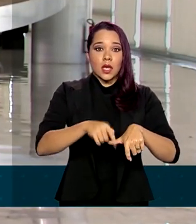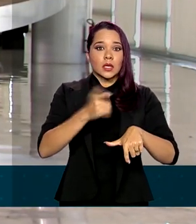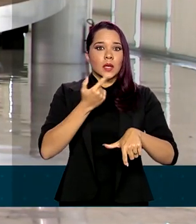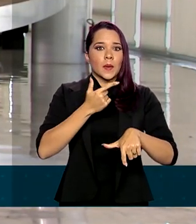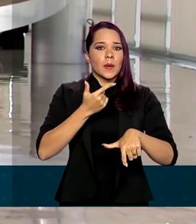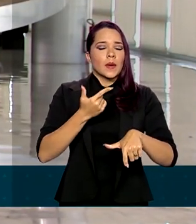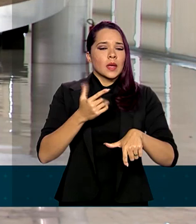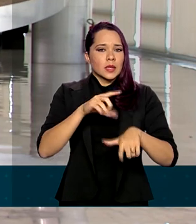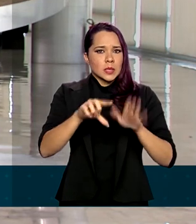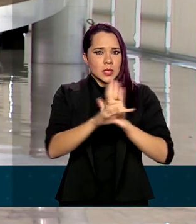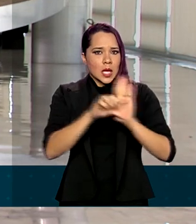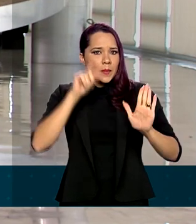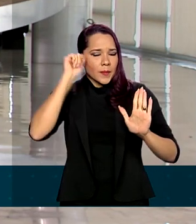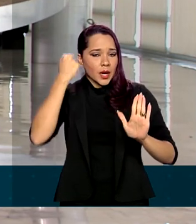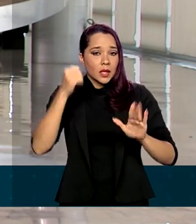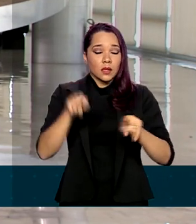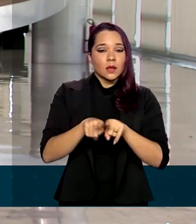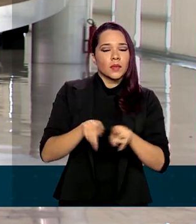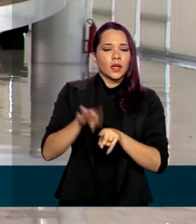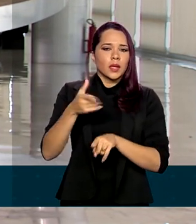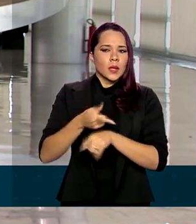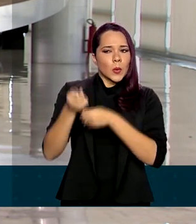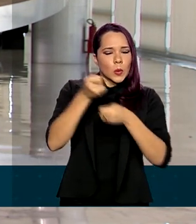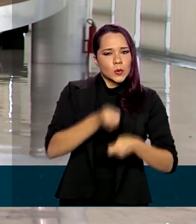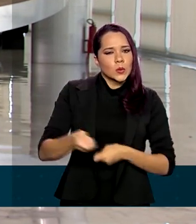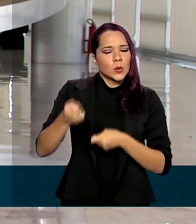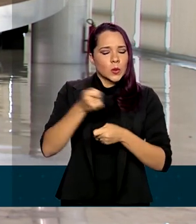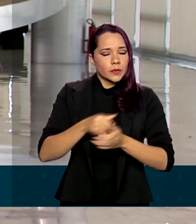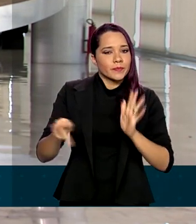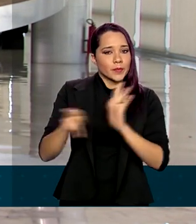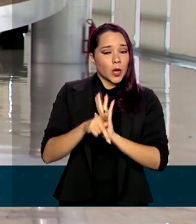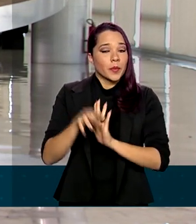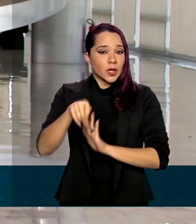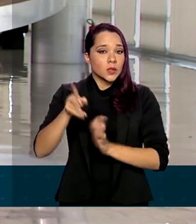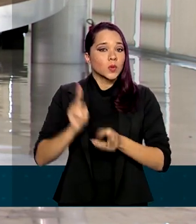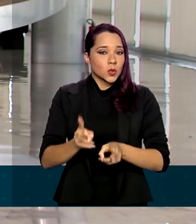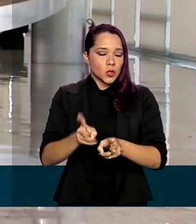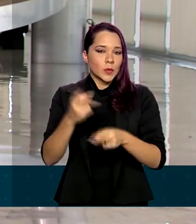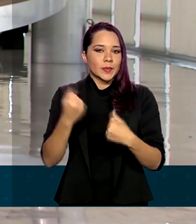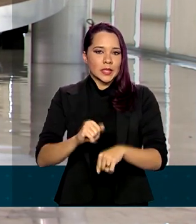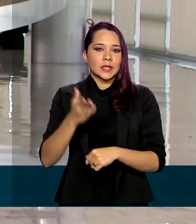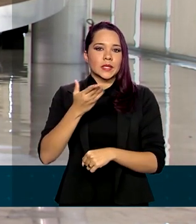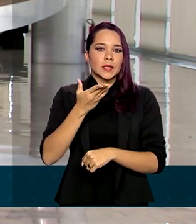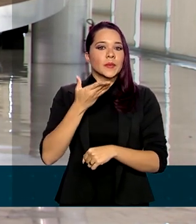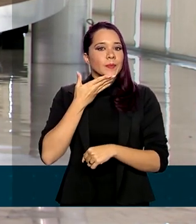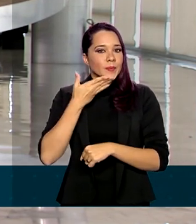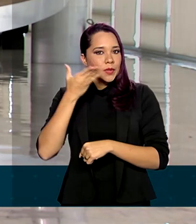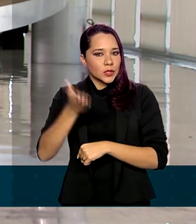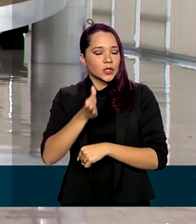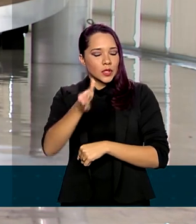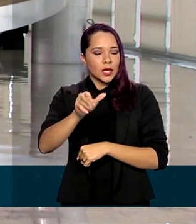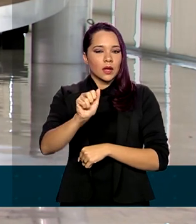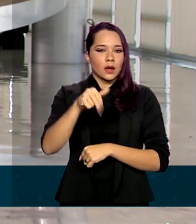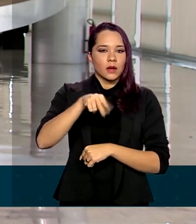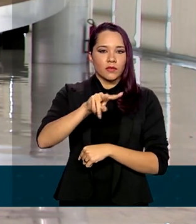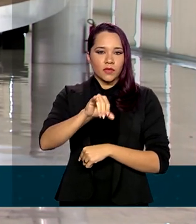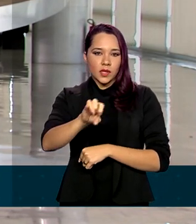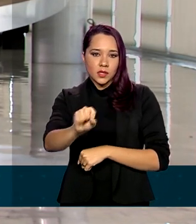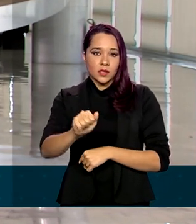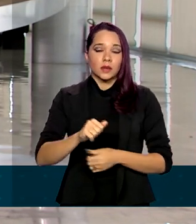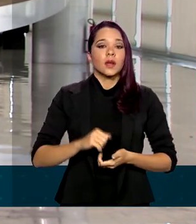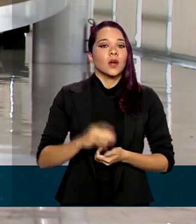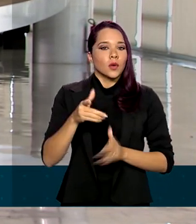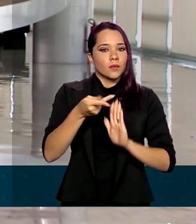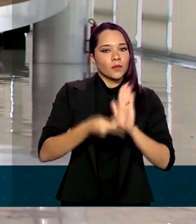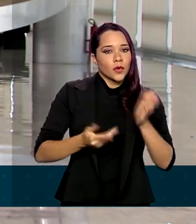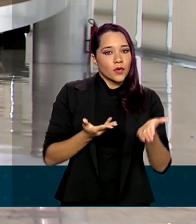antibióticos que possuem controle sanitário especial. Essas continuam seguindo a regulamentação da Anvisa. O projeto foi